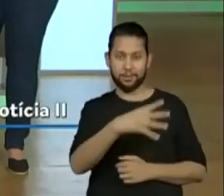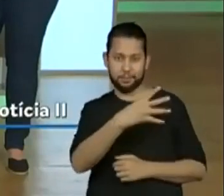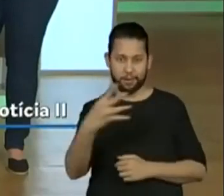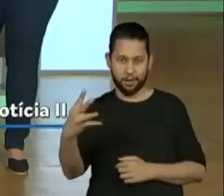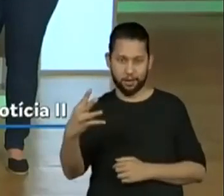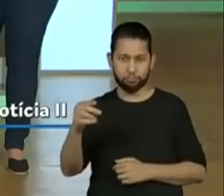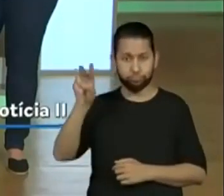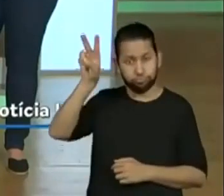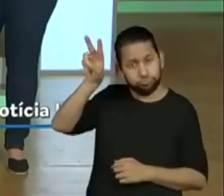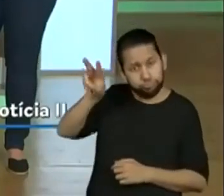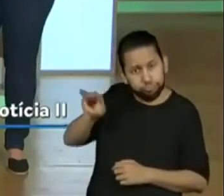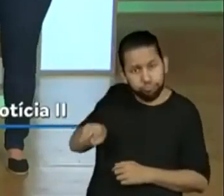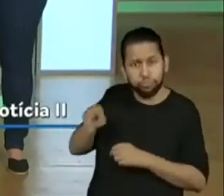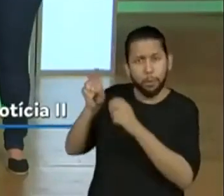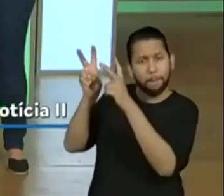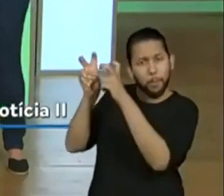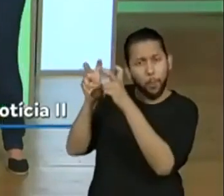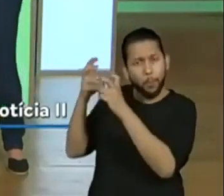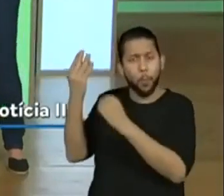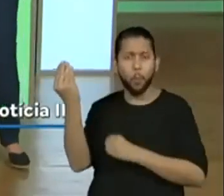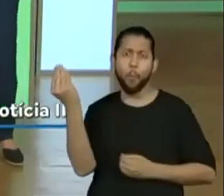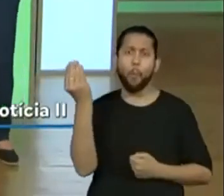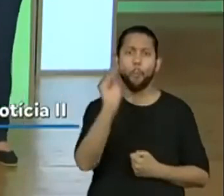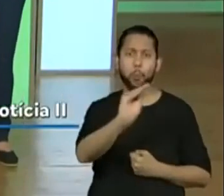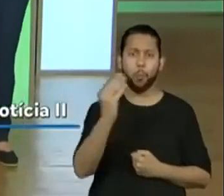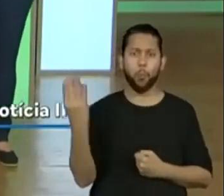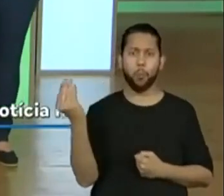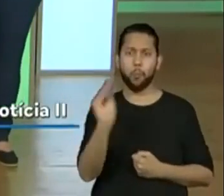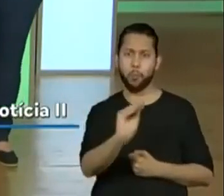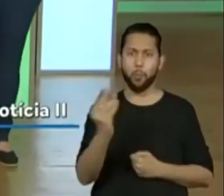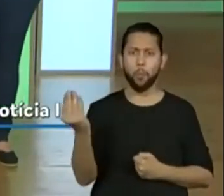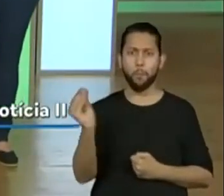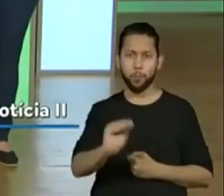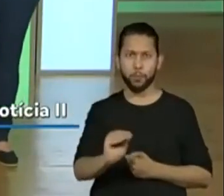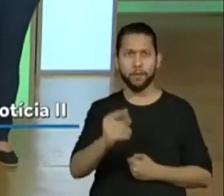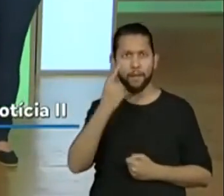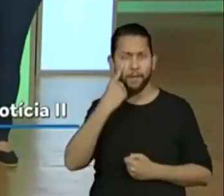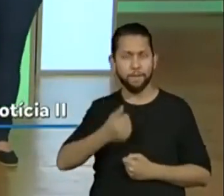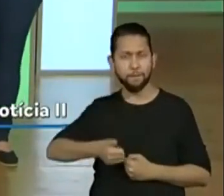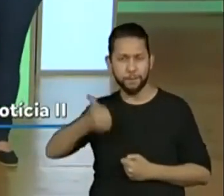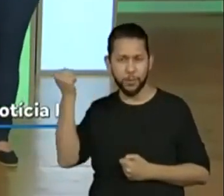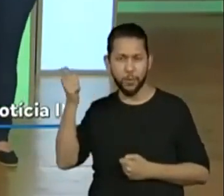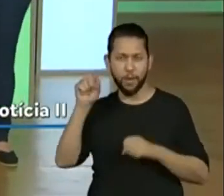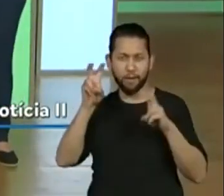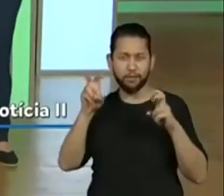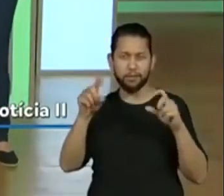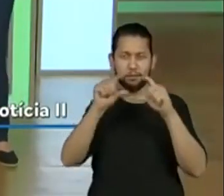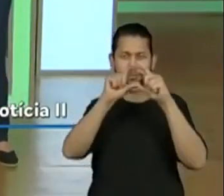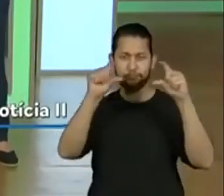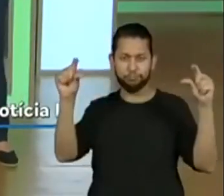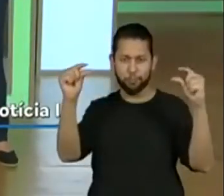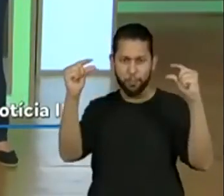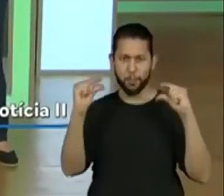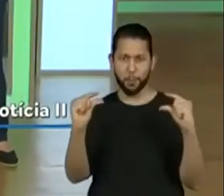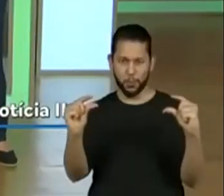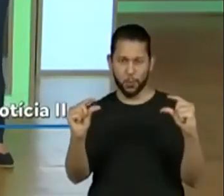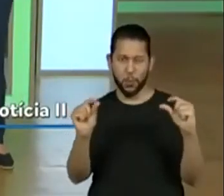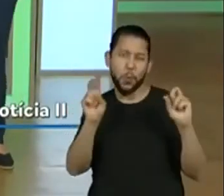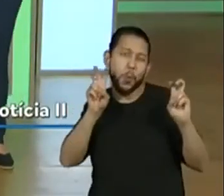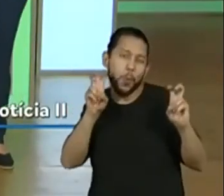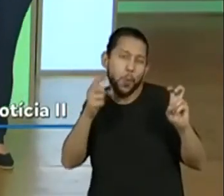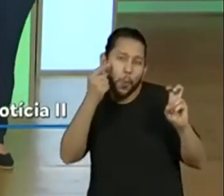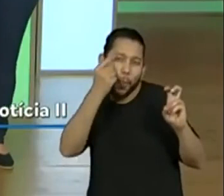o título, ver o olho, será que eles ficaram ligados no olho dessa notícia? E vocês ficaram ligados no olho da notícia?